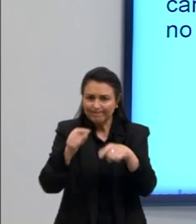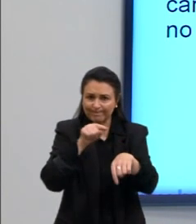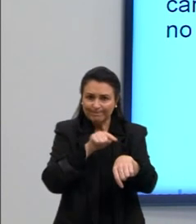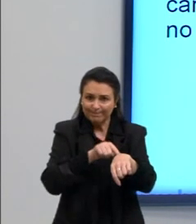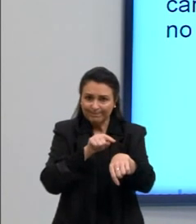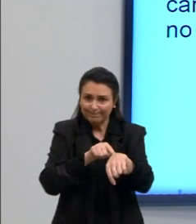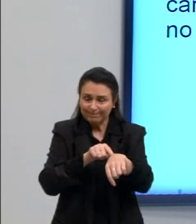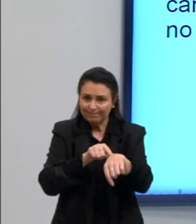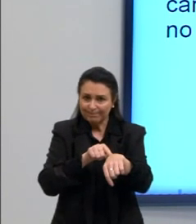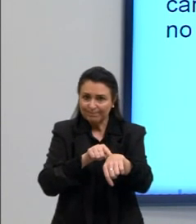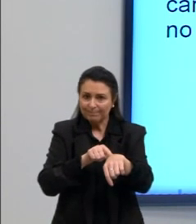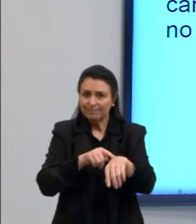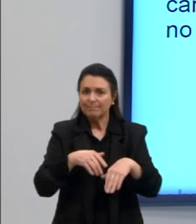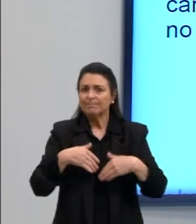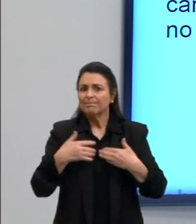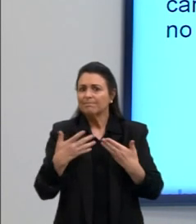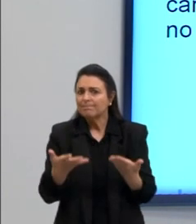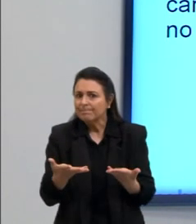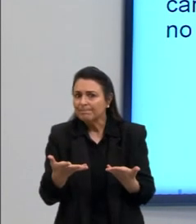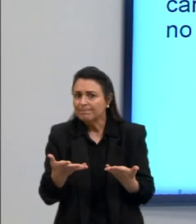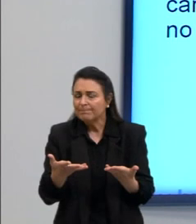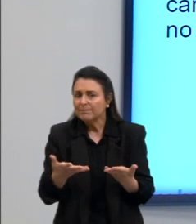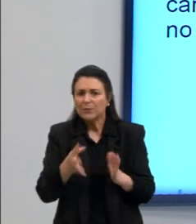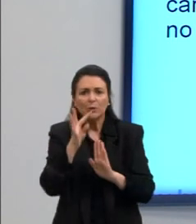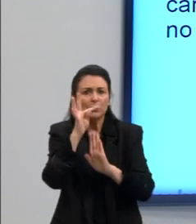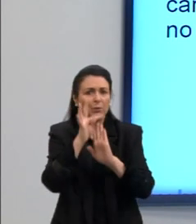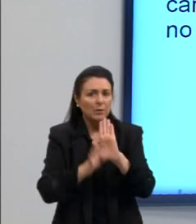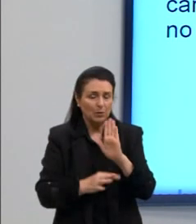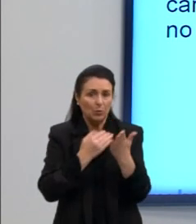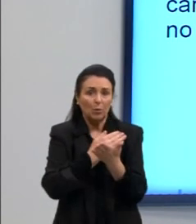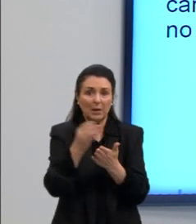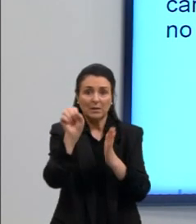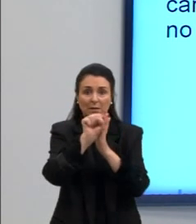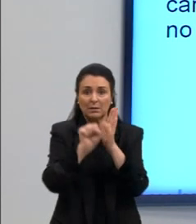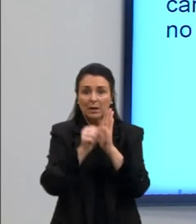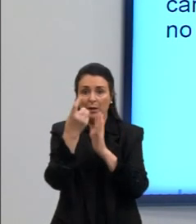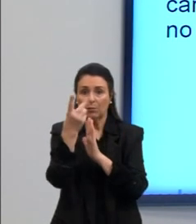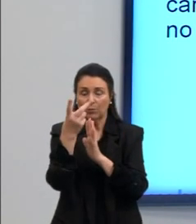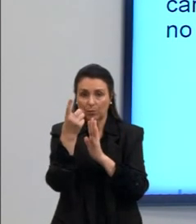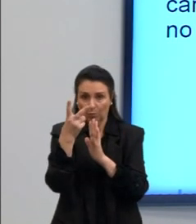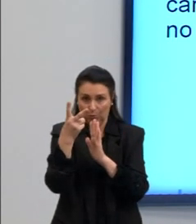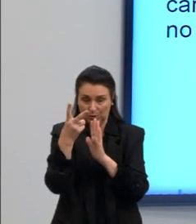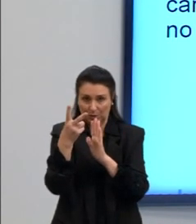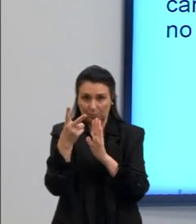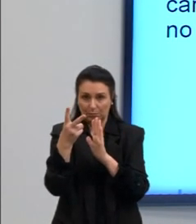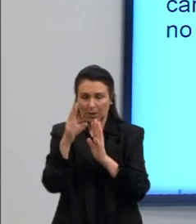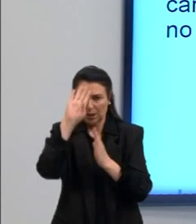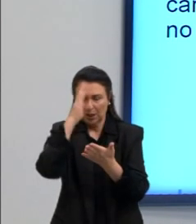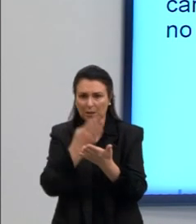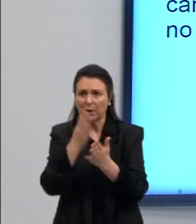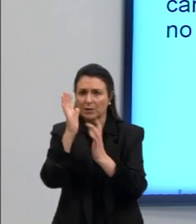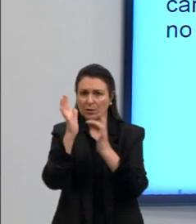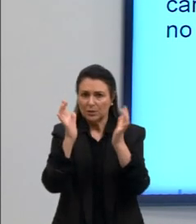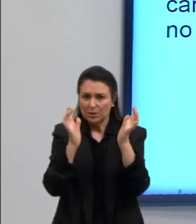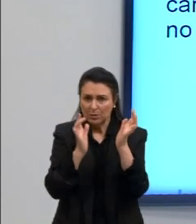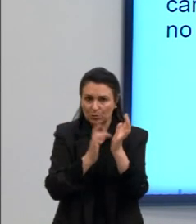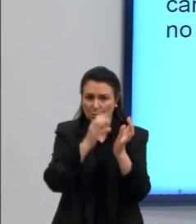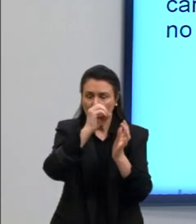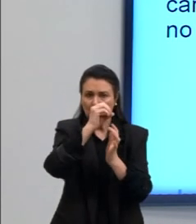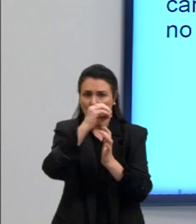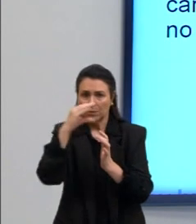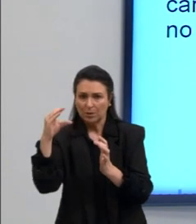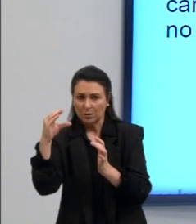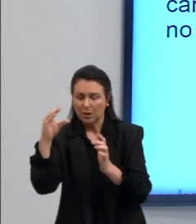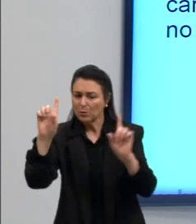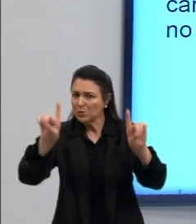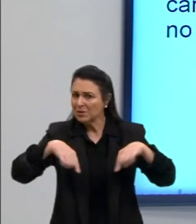pelos... Então, o o texto vai dizer? Desde o século XII que a cristandade ocidental era agitada pelo desafio lançado pela